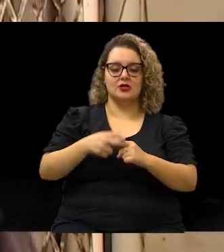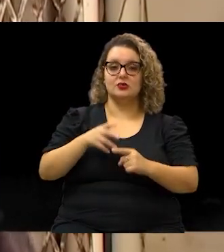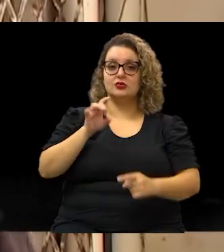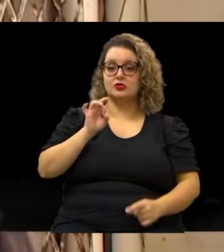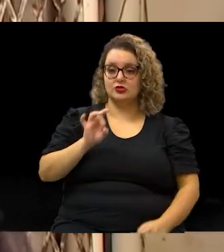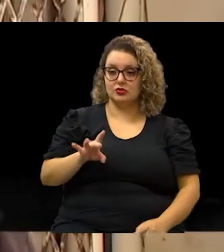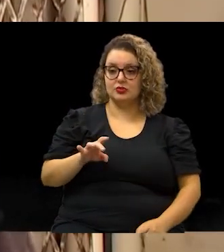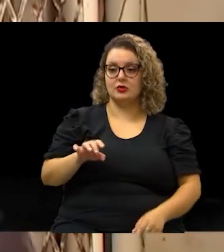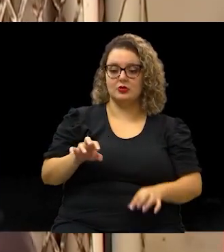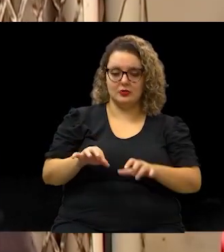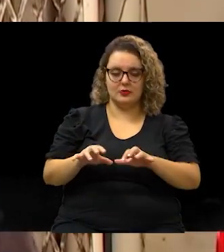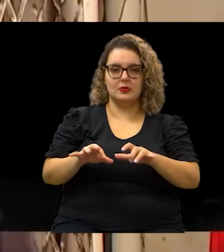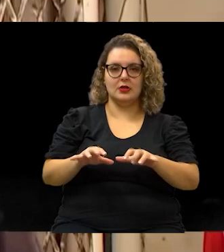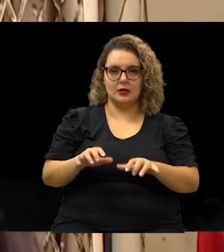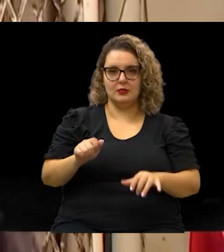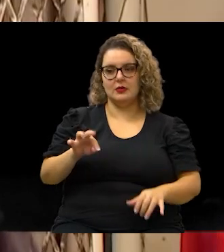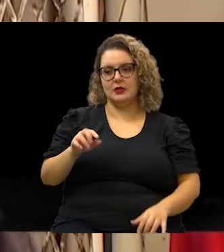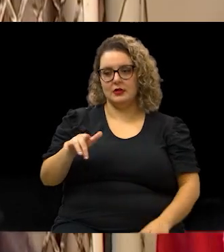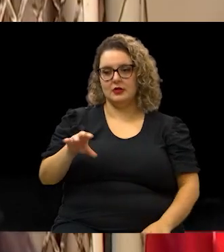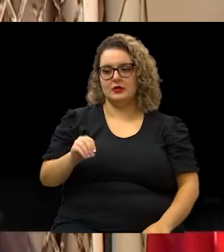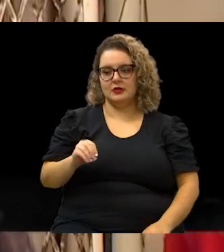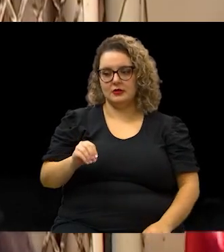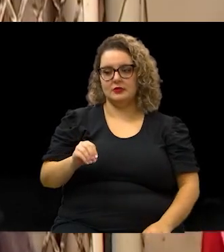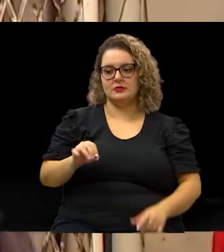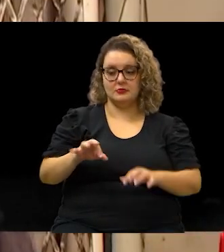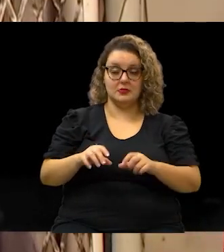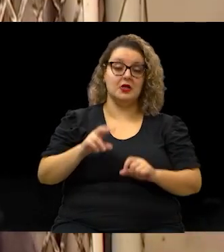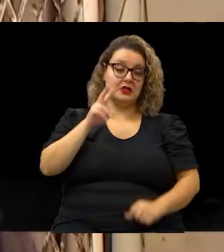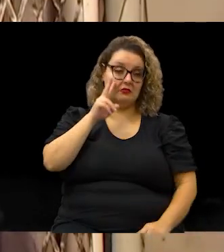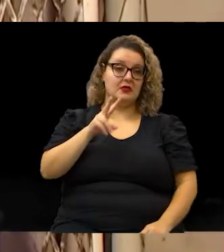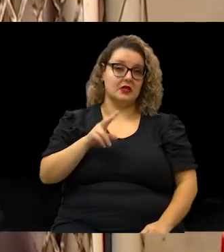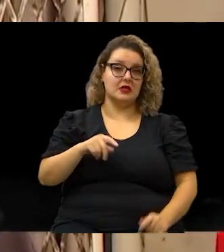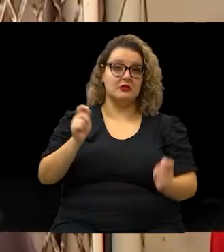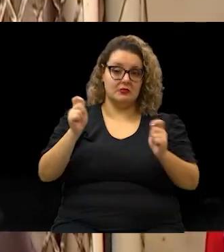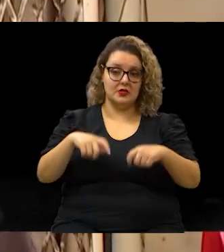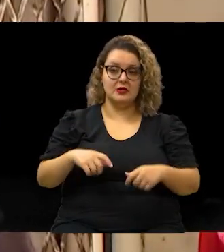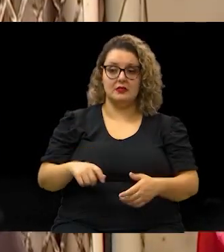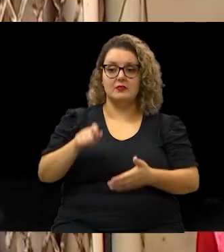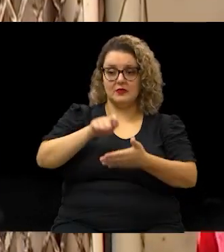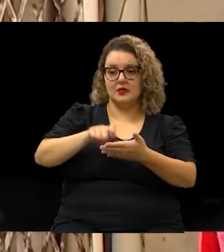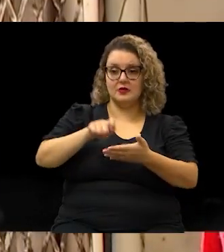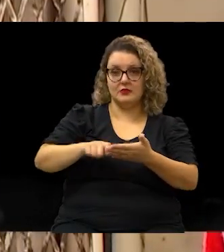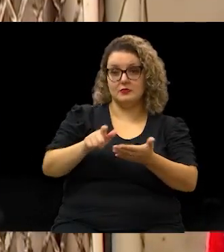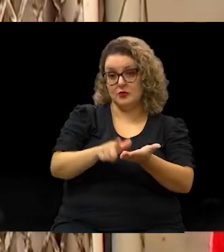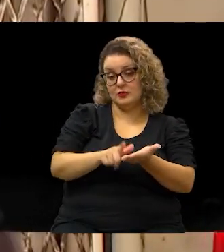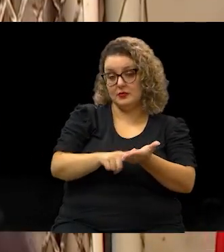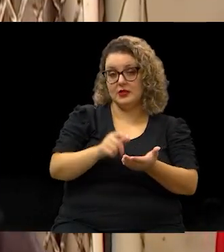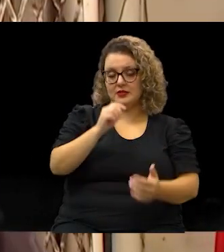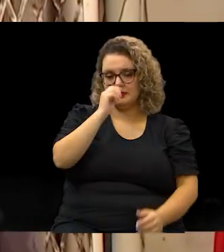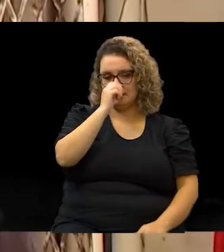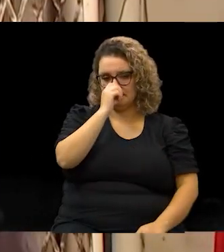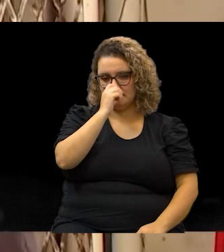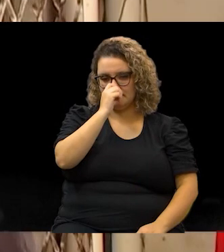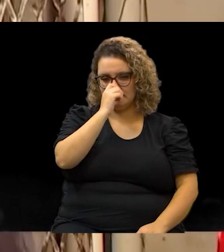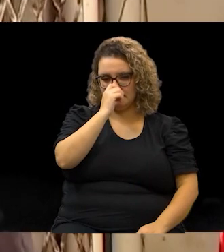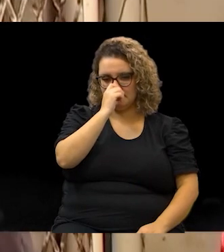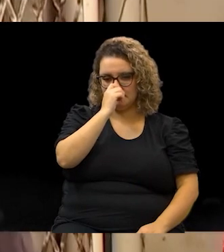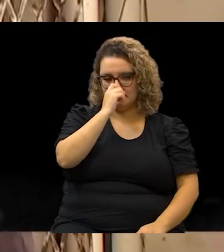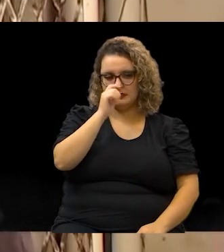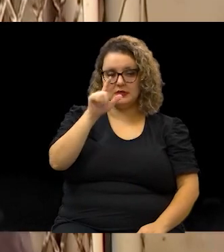o teclado, com os atalhos do teclado. E vi que era possível, fui anotando no papel. E depois